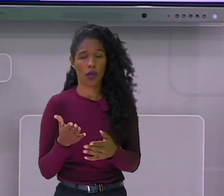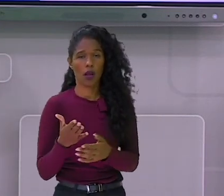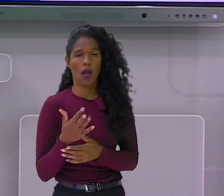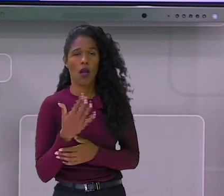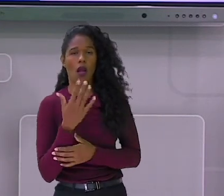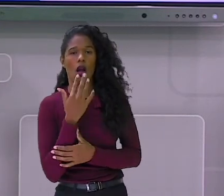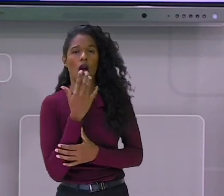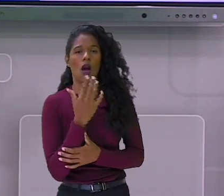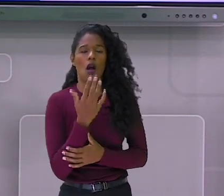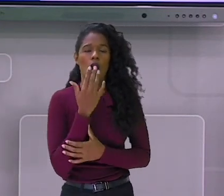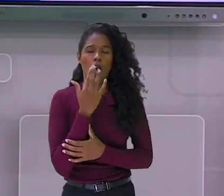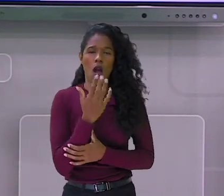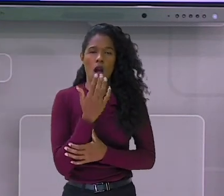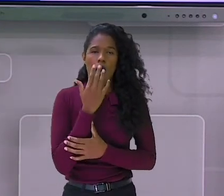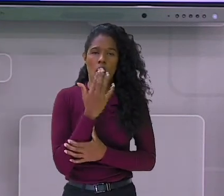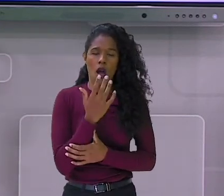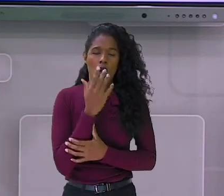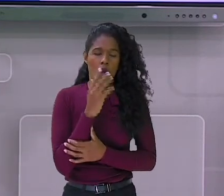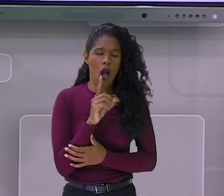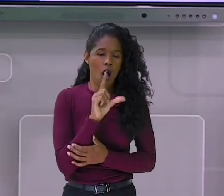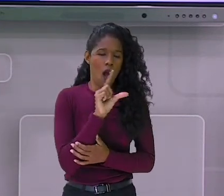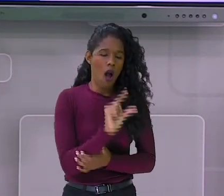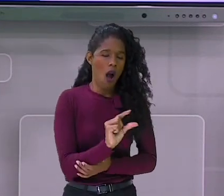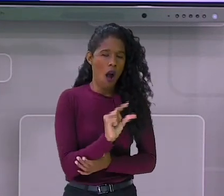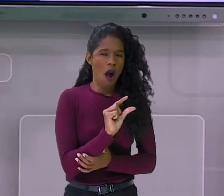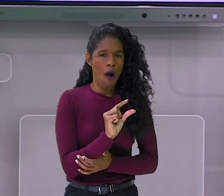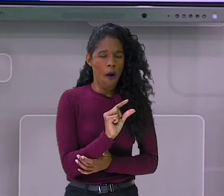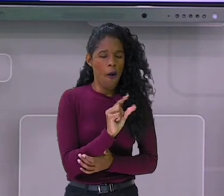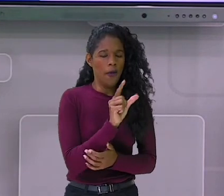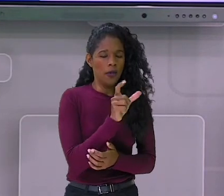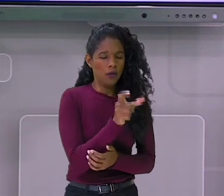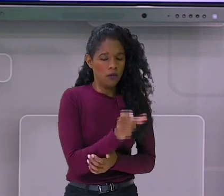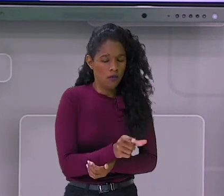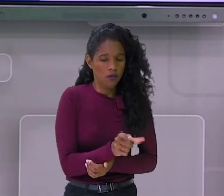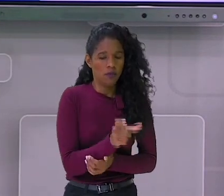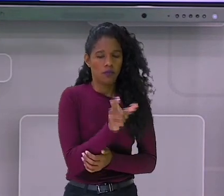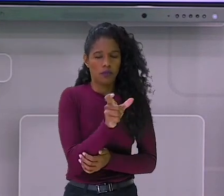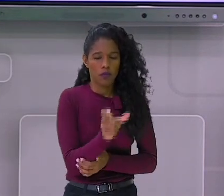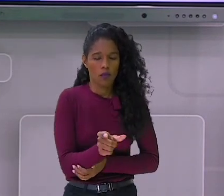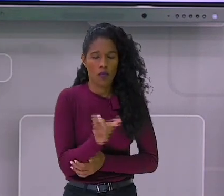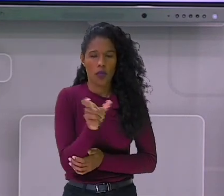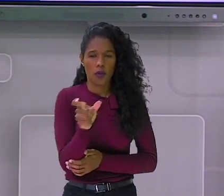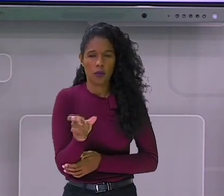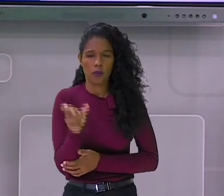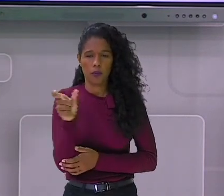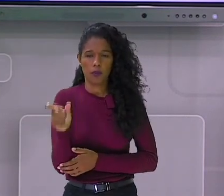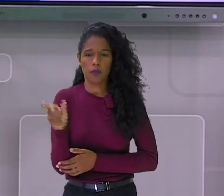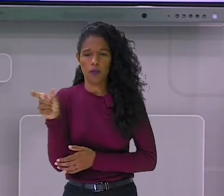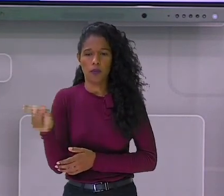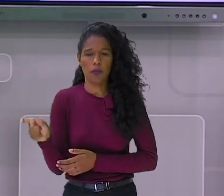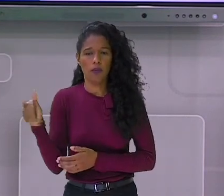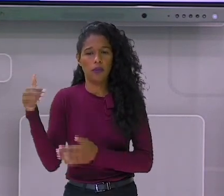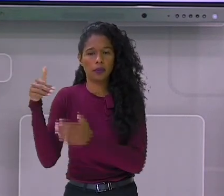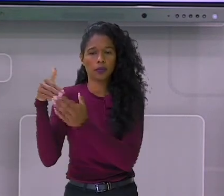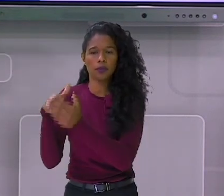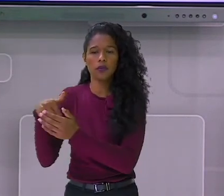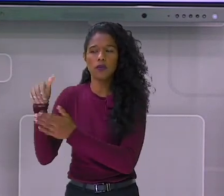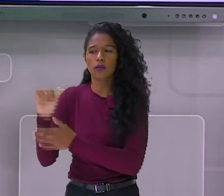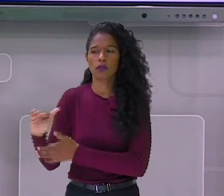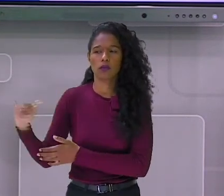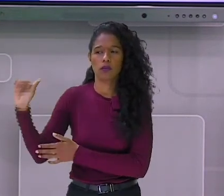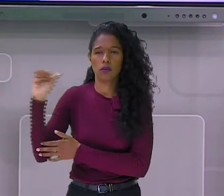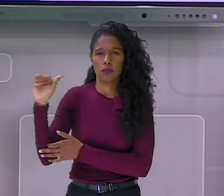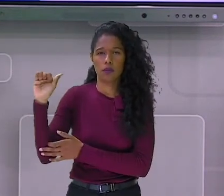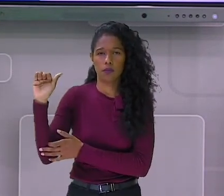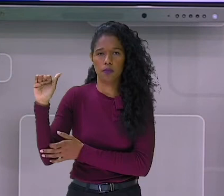lápis de cor menor e aí você vai marcando menor e vai colocando a posição até chegar ao